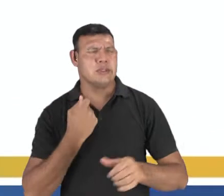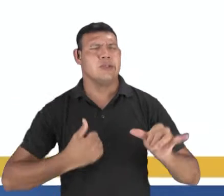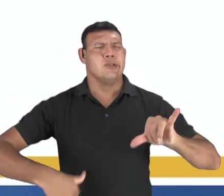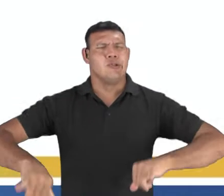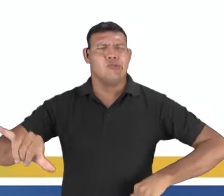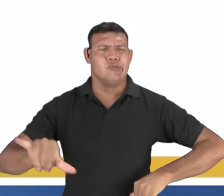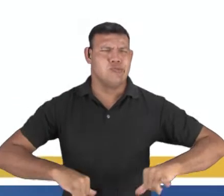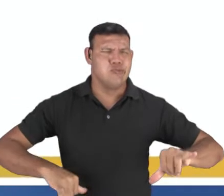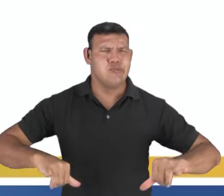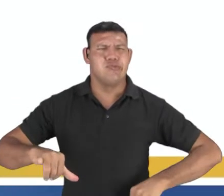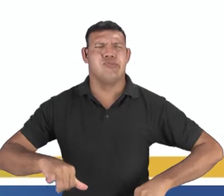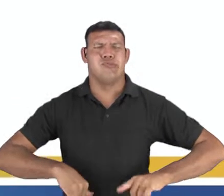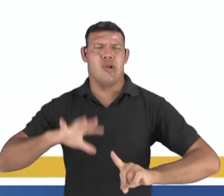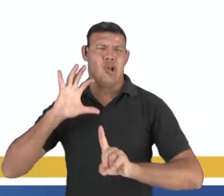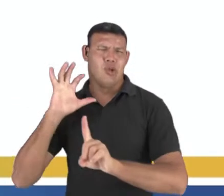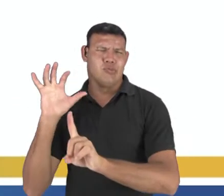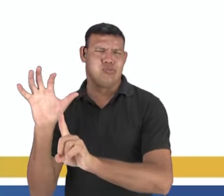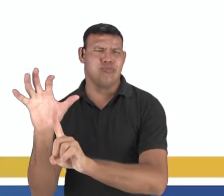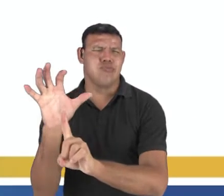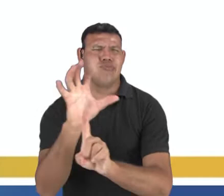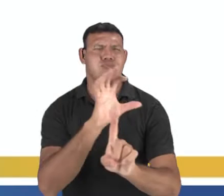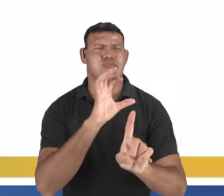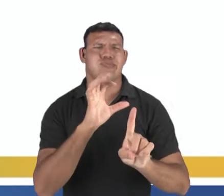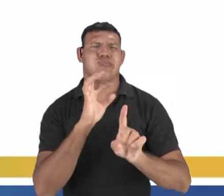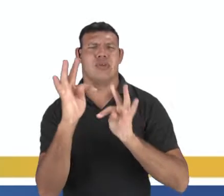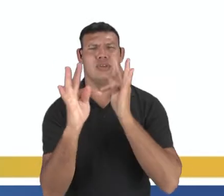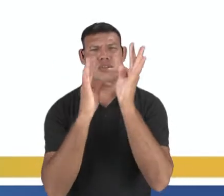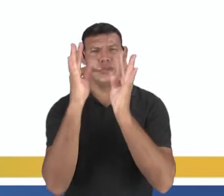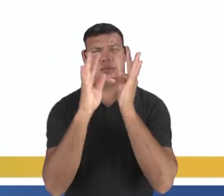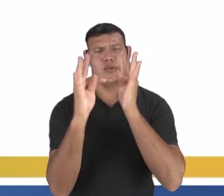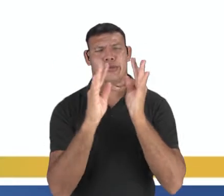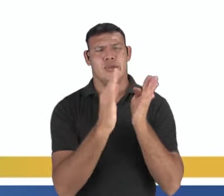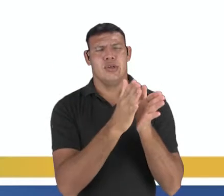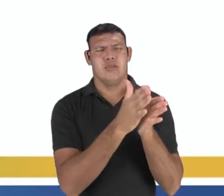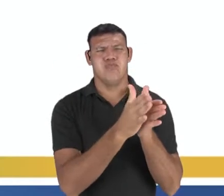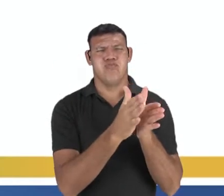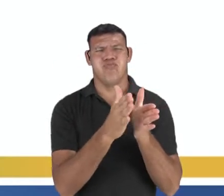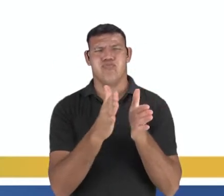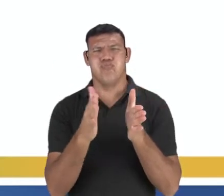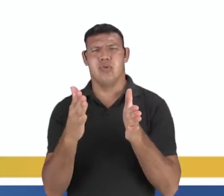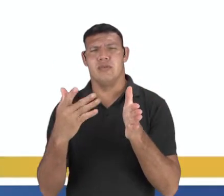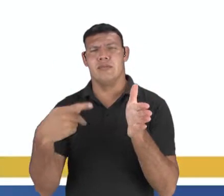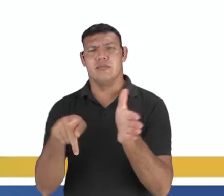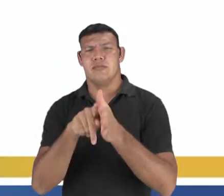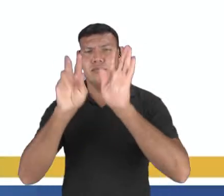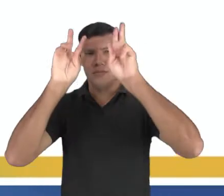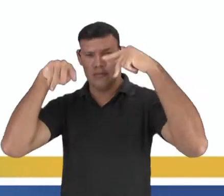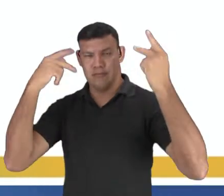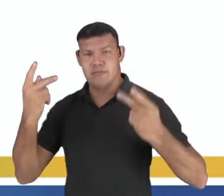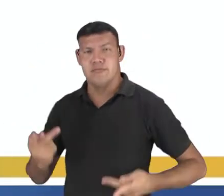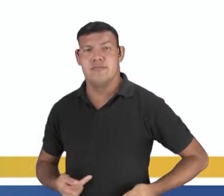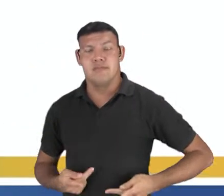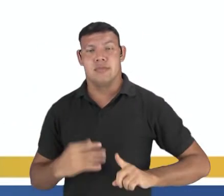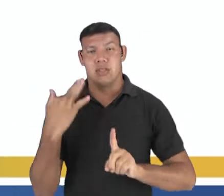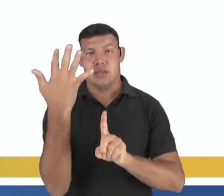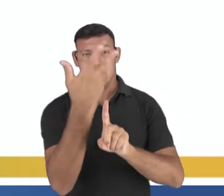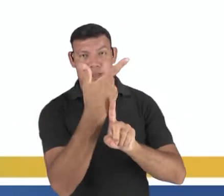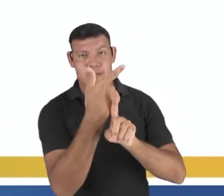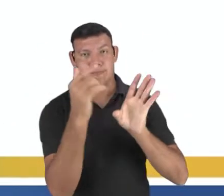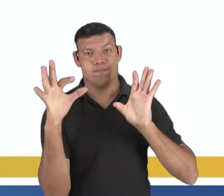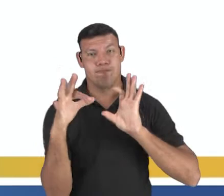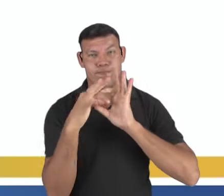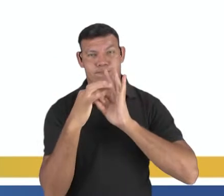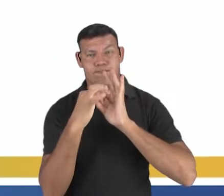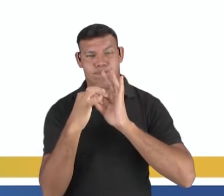grandes influências tecnológicas ao longo da história da humanidade. A arte está tão